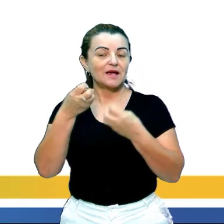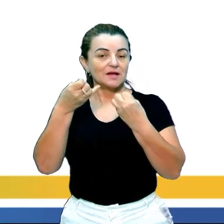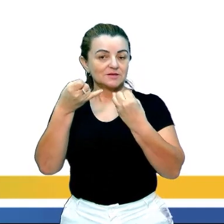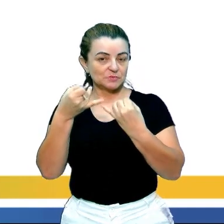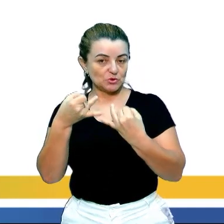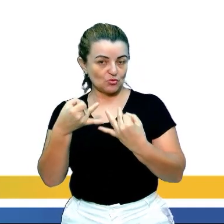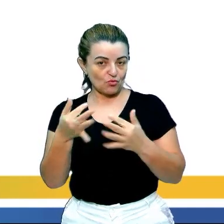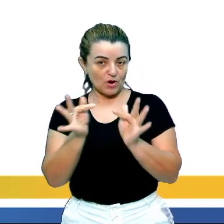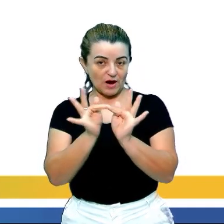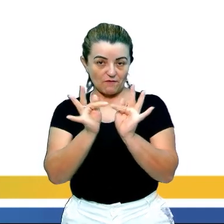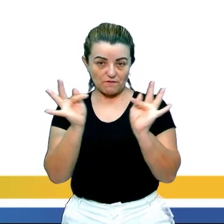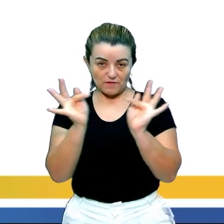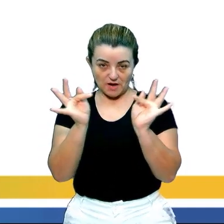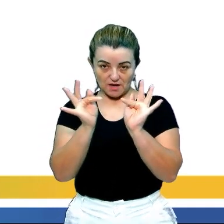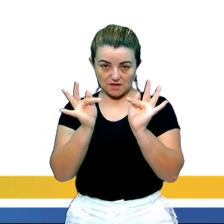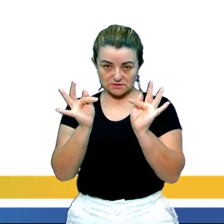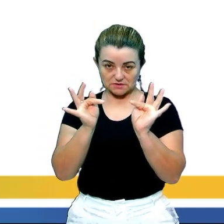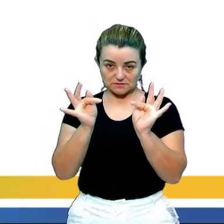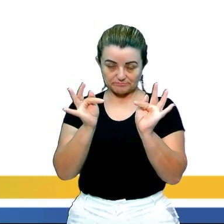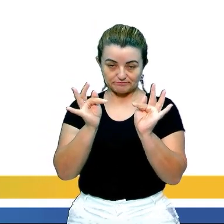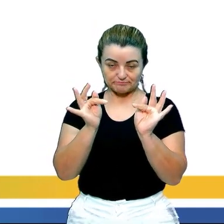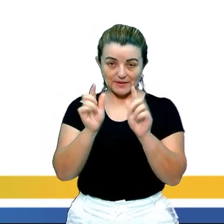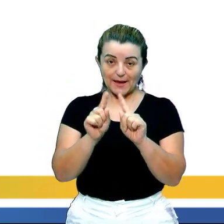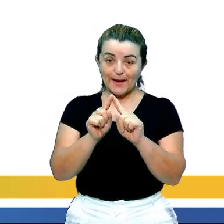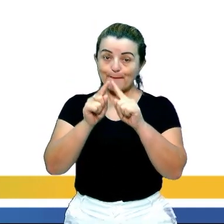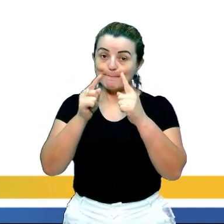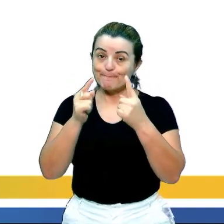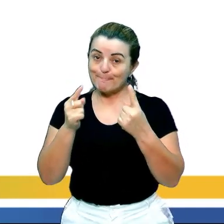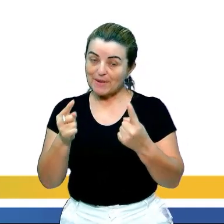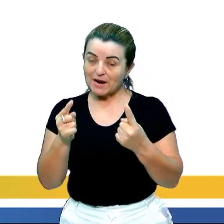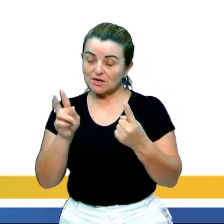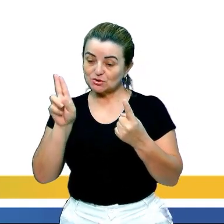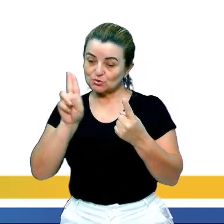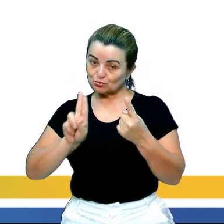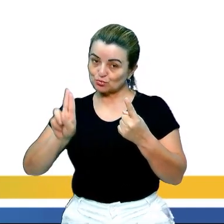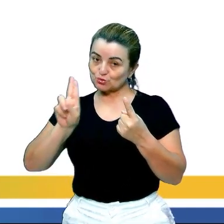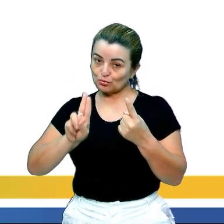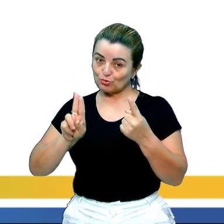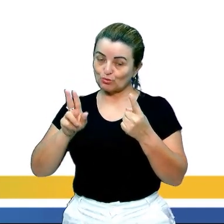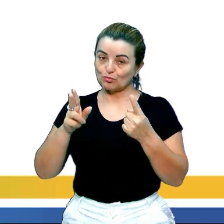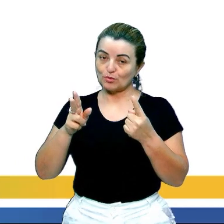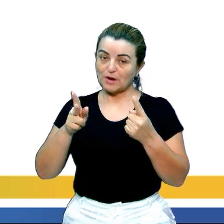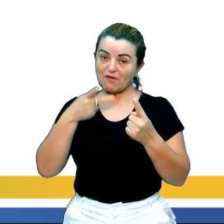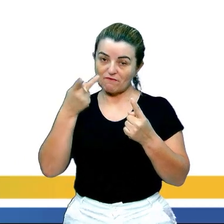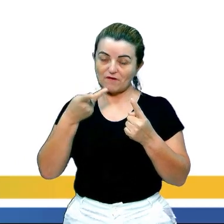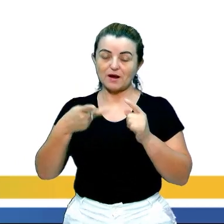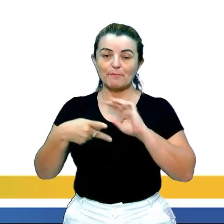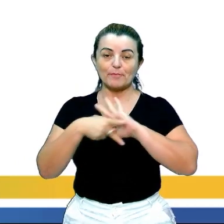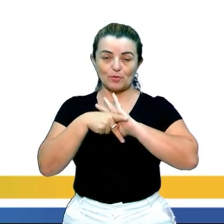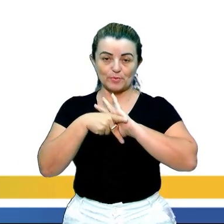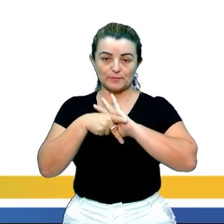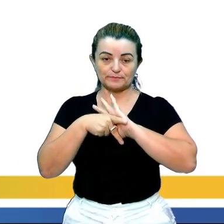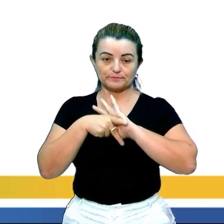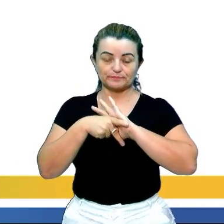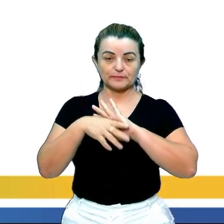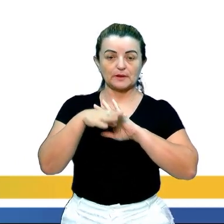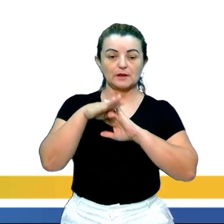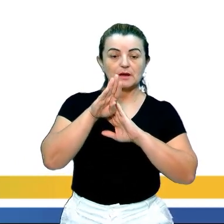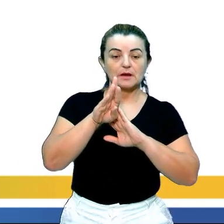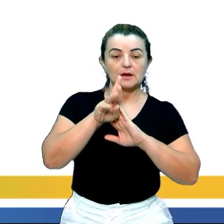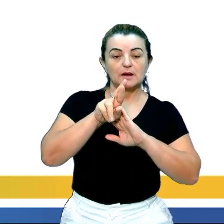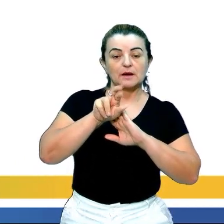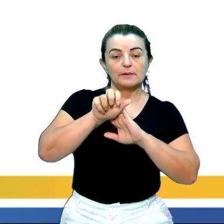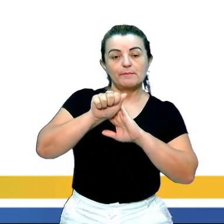as frases do autor, porém, ela utilizou as palavras dela. Então vamos lá. Braz Kupin, que é o